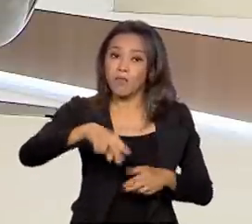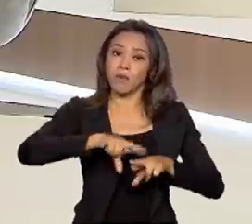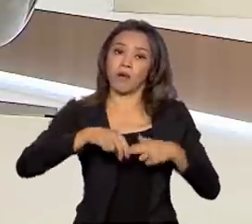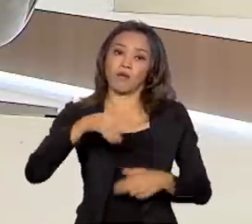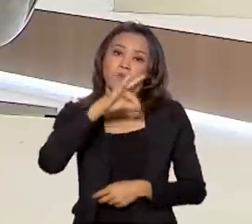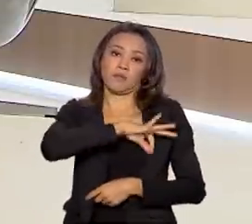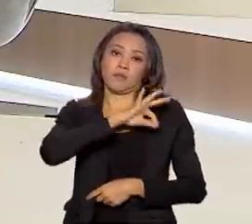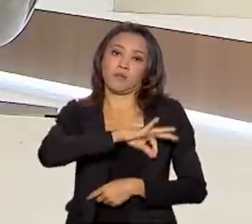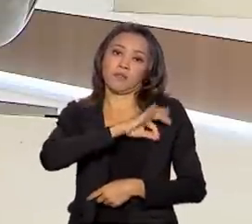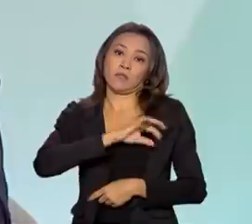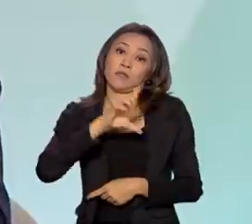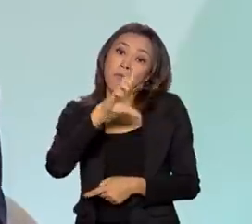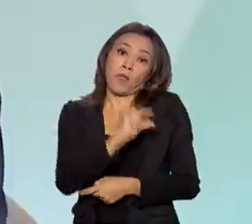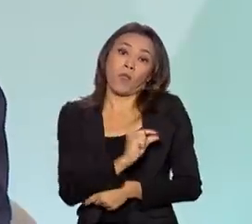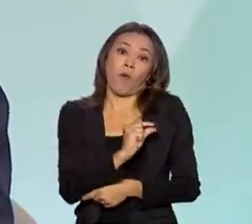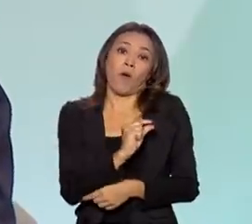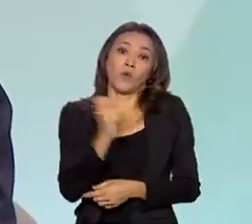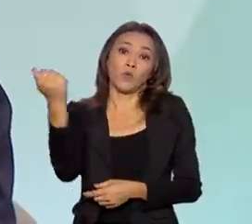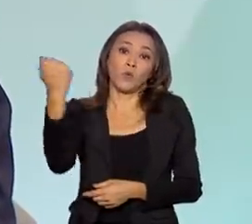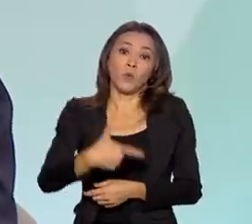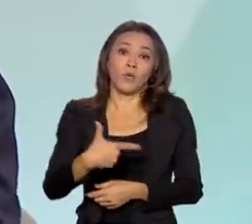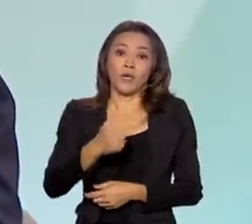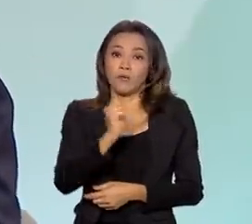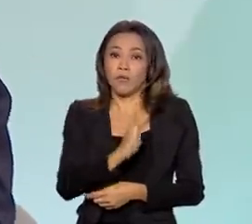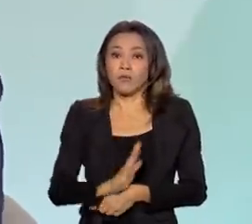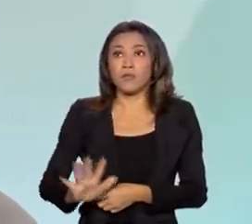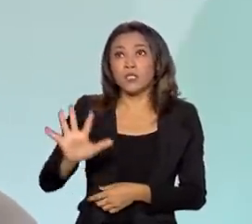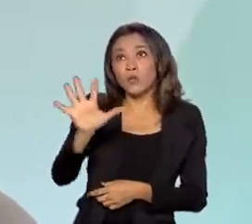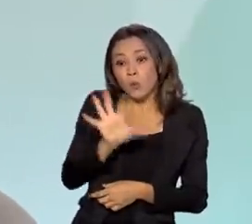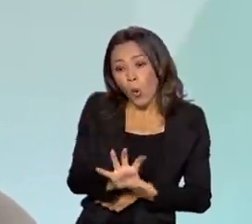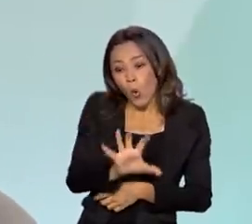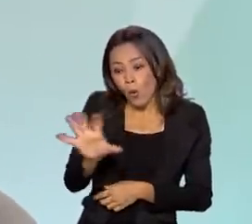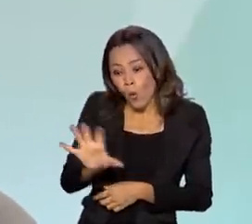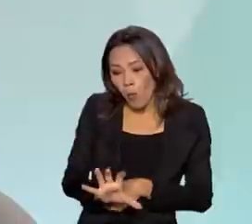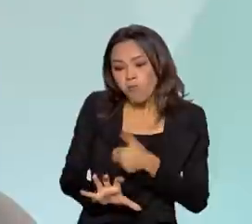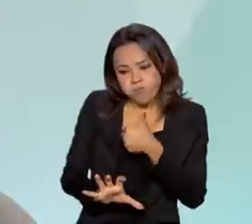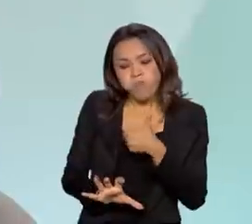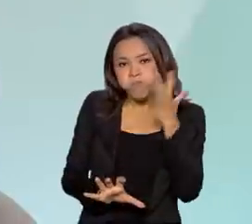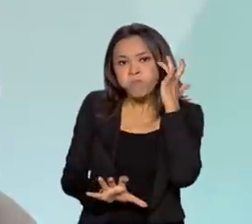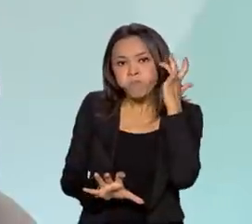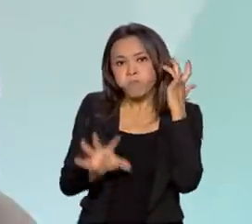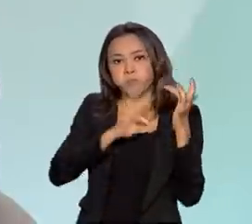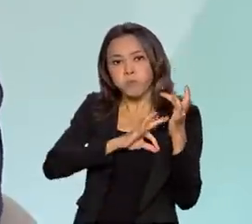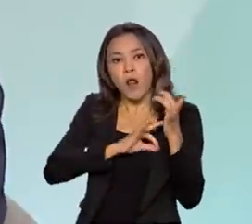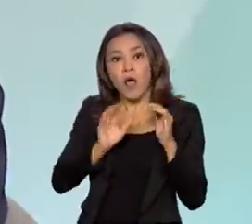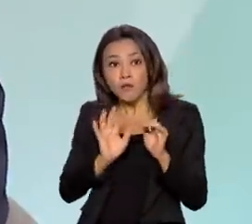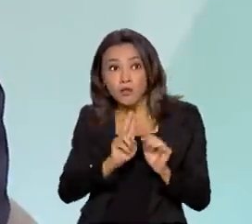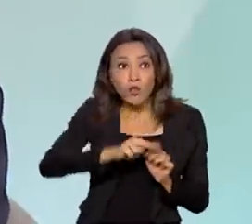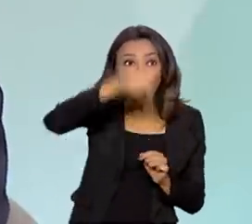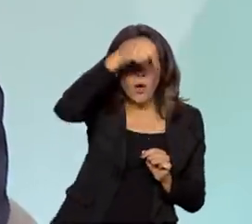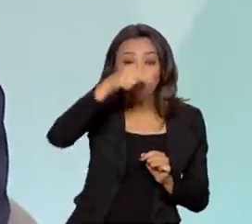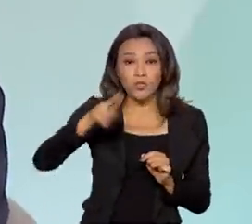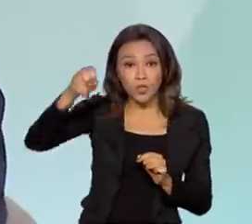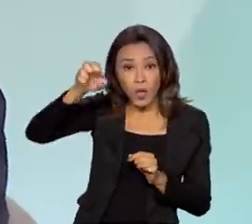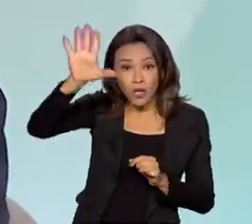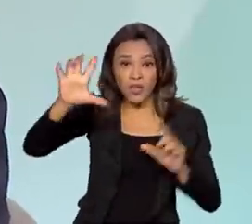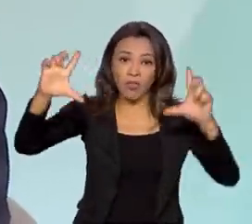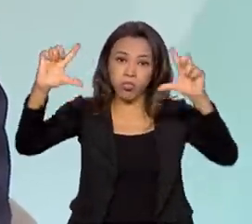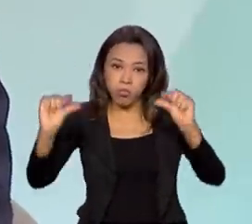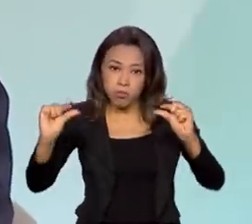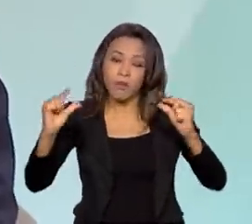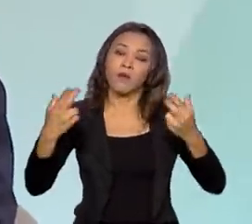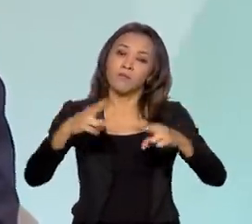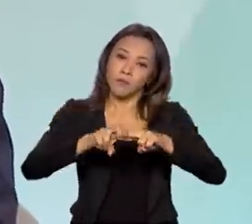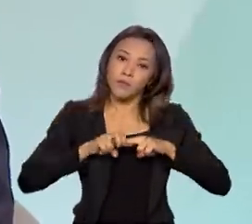dessas duas regiões é menor do que a do resto do país. Por isso, nós estamos dando uma graduação na redução de taxa de juros para essas